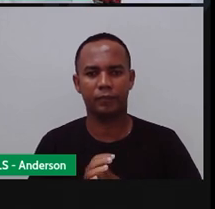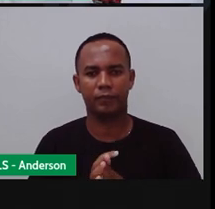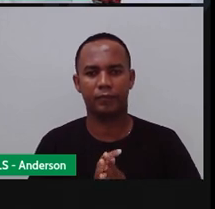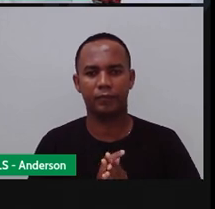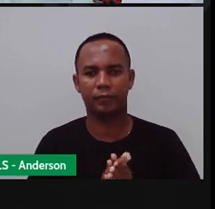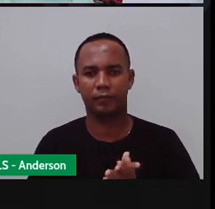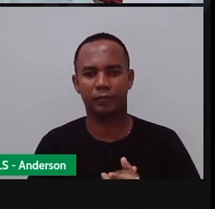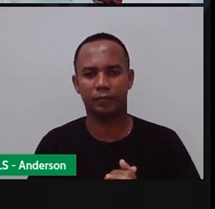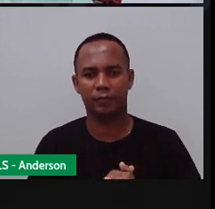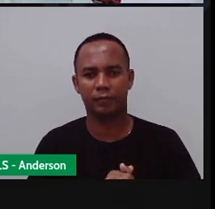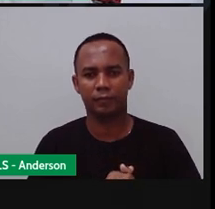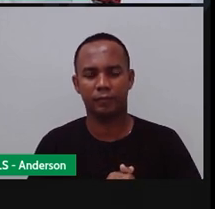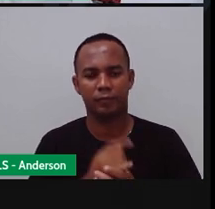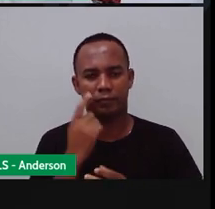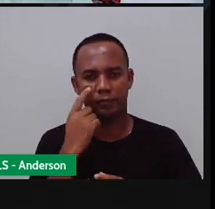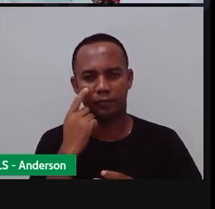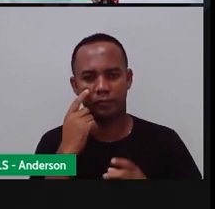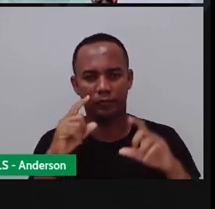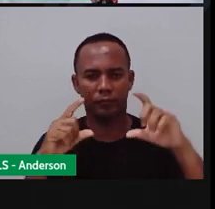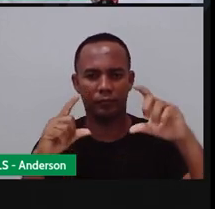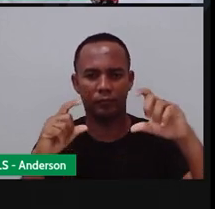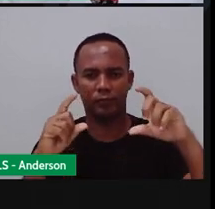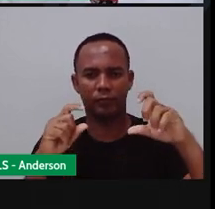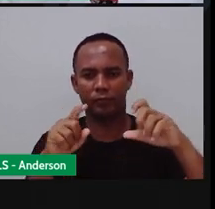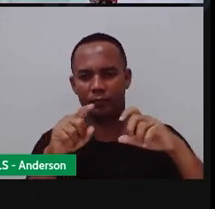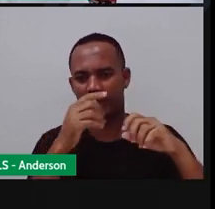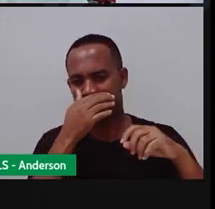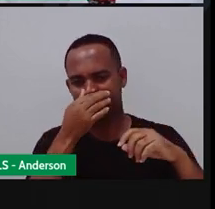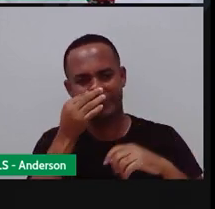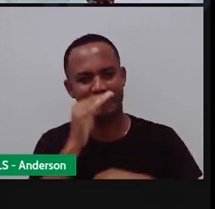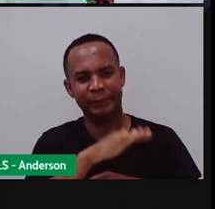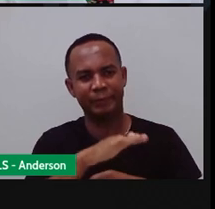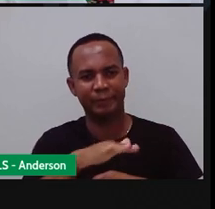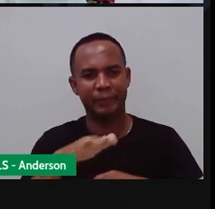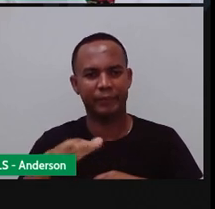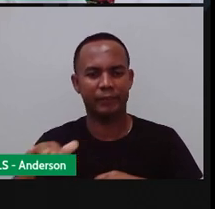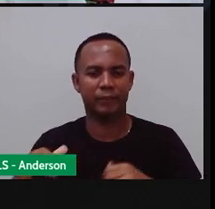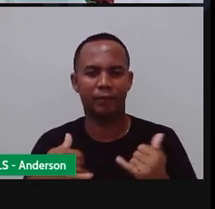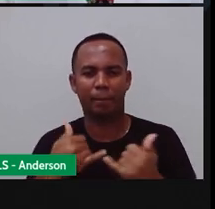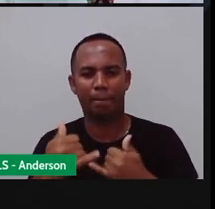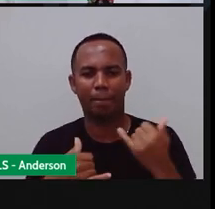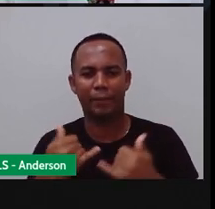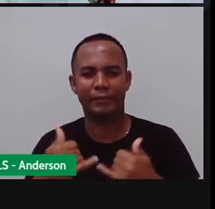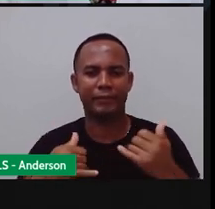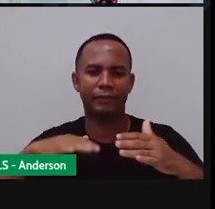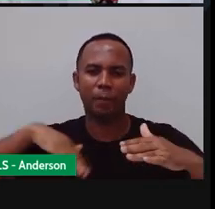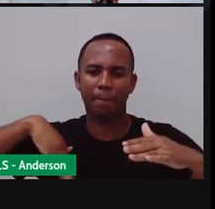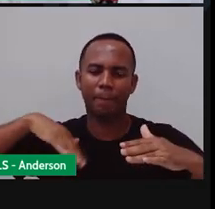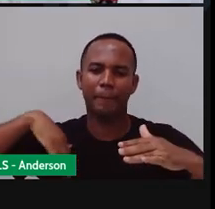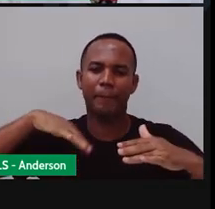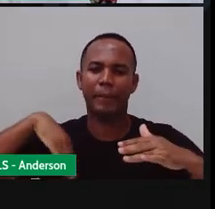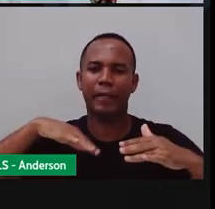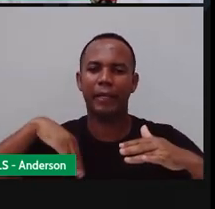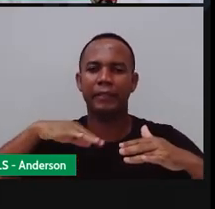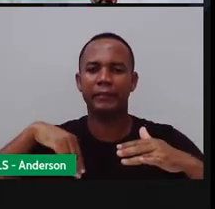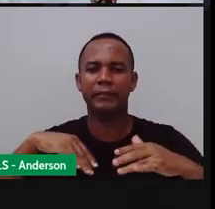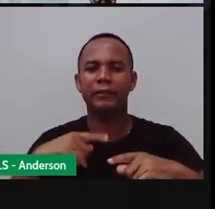tá e a gente tem uma imagenzinha aqui né das crianças brincando em uma praia um rio porque é o que